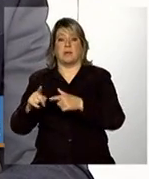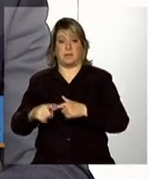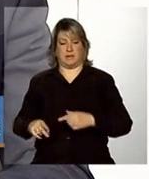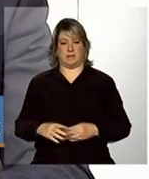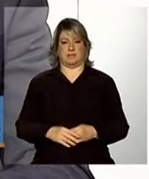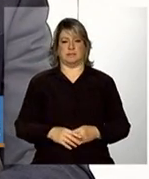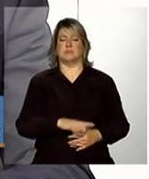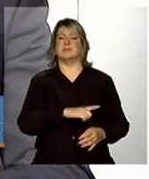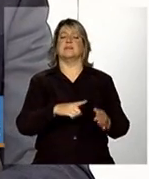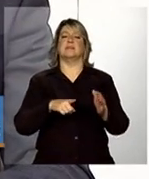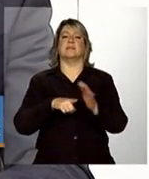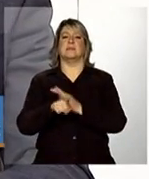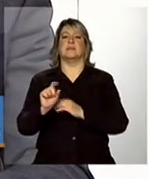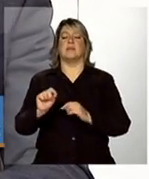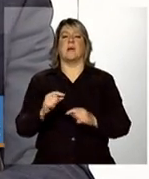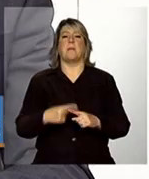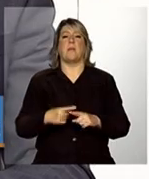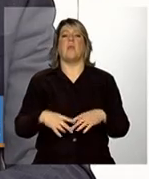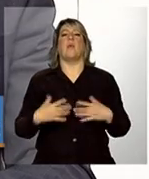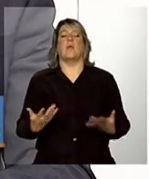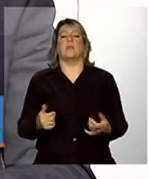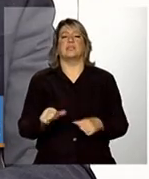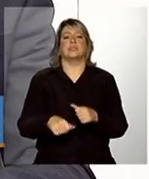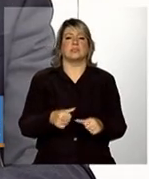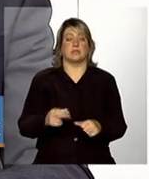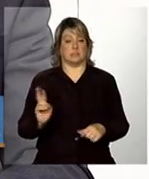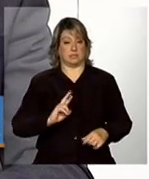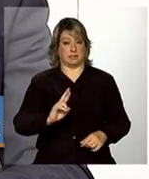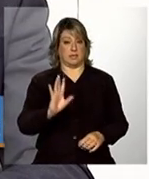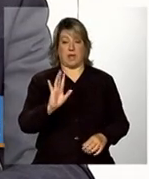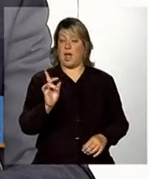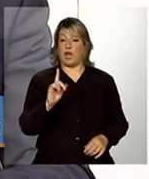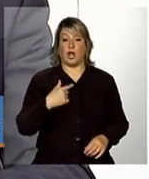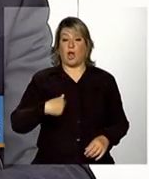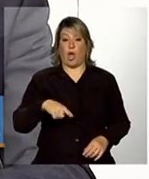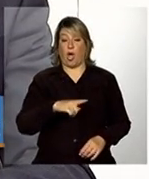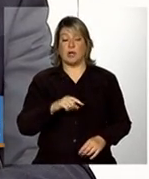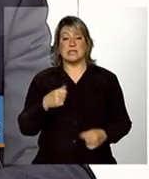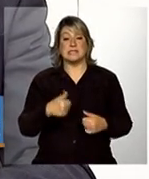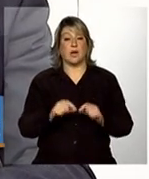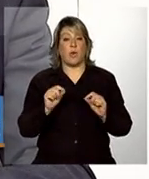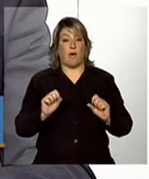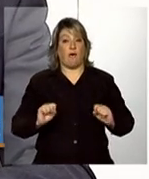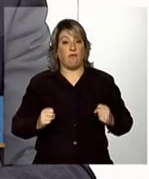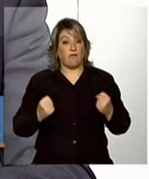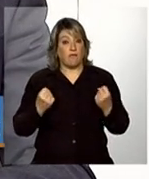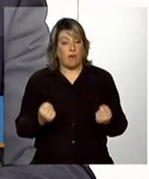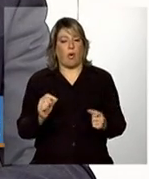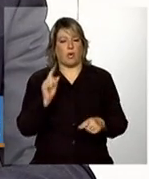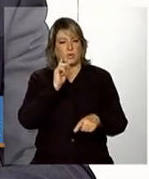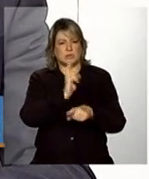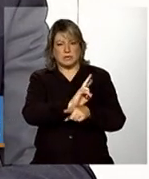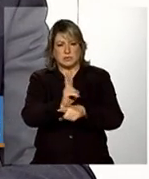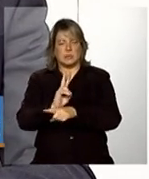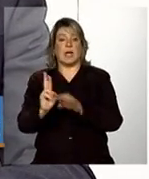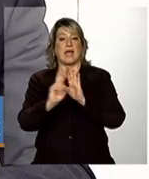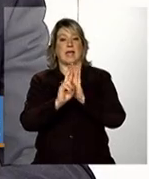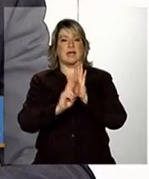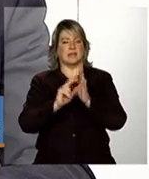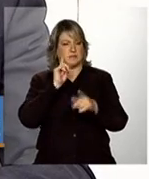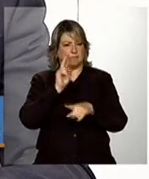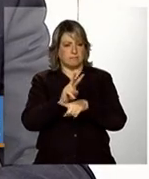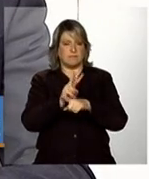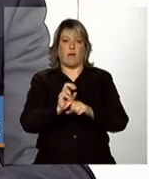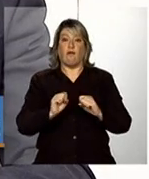por que mudar, então? Nós estamos, na verdade, reforçando o caráter de acompanhamento das condicionalidades. Nós estamos